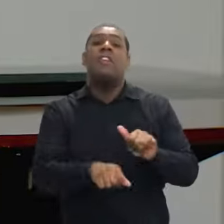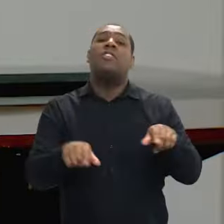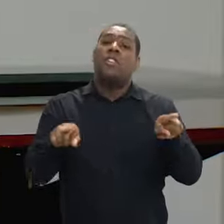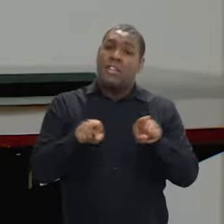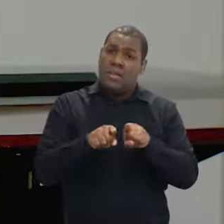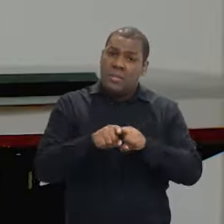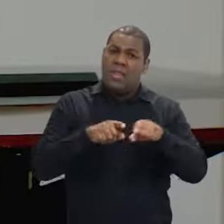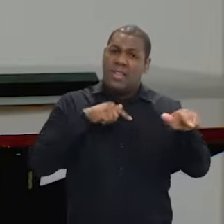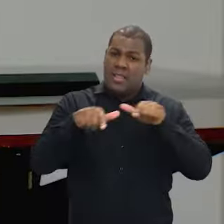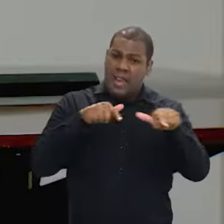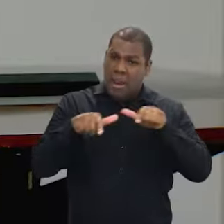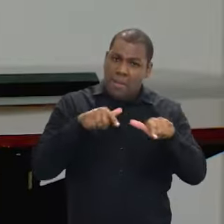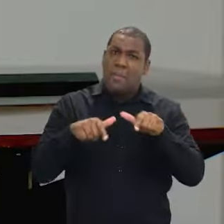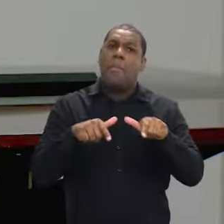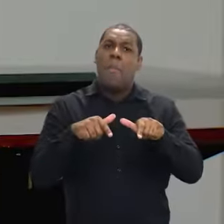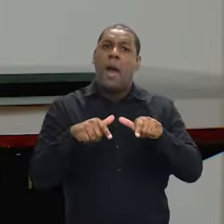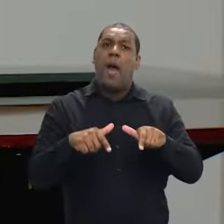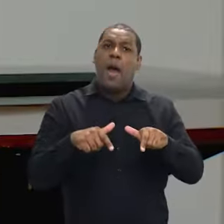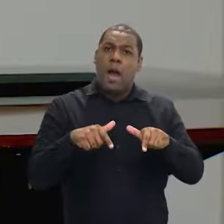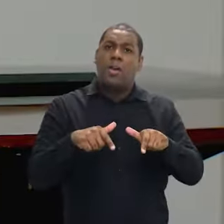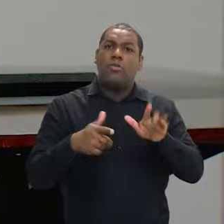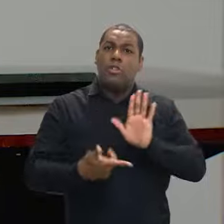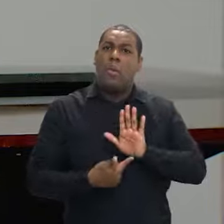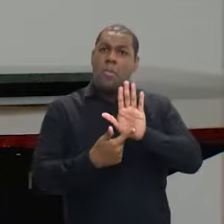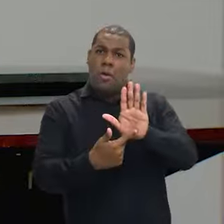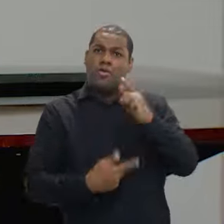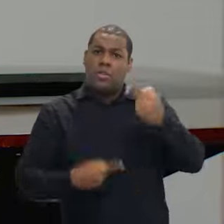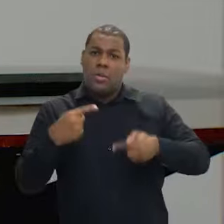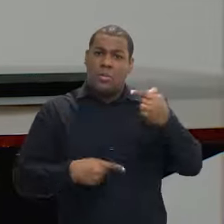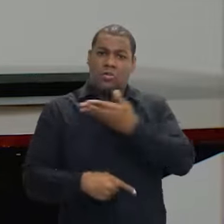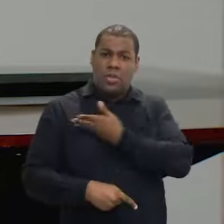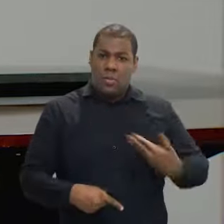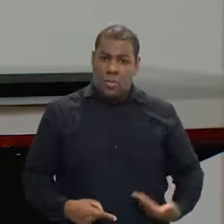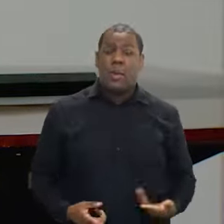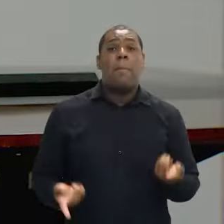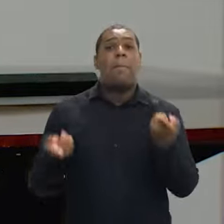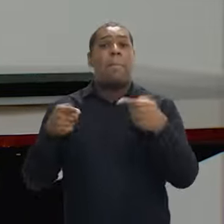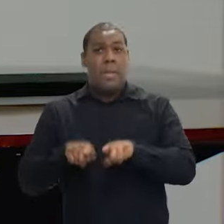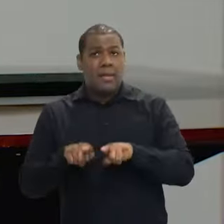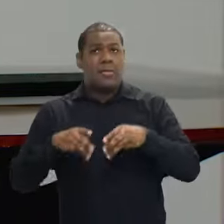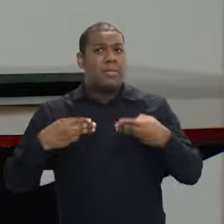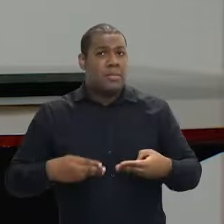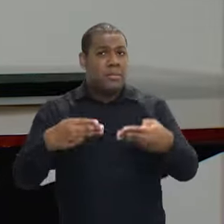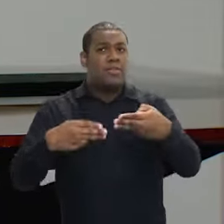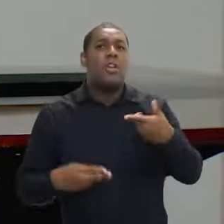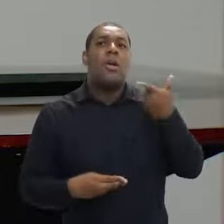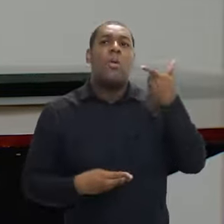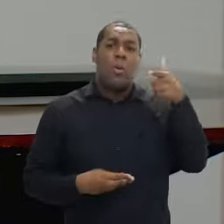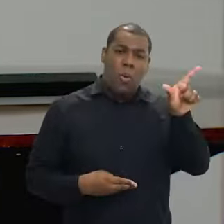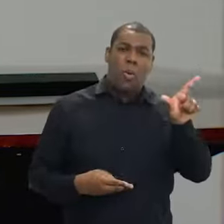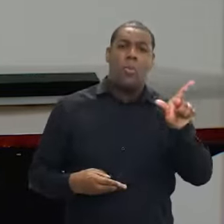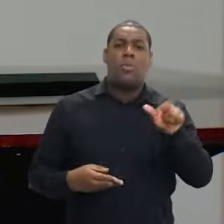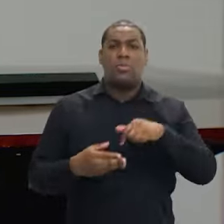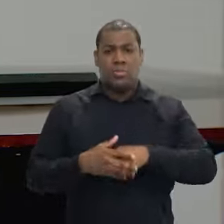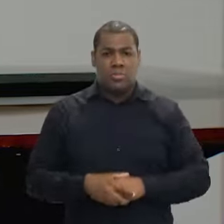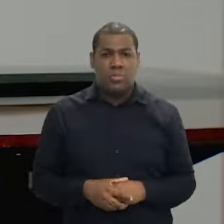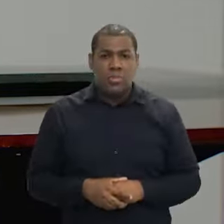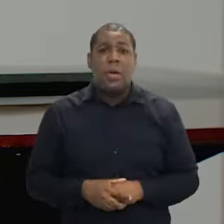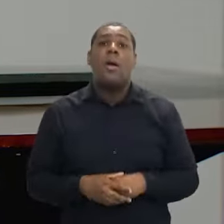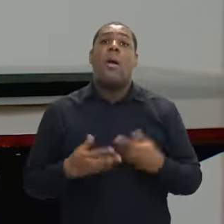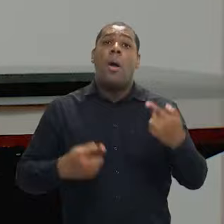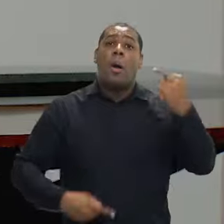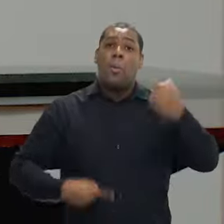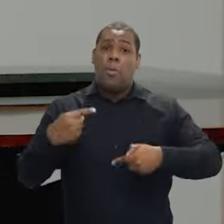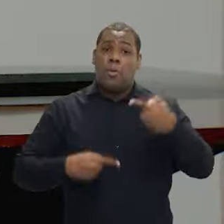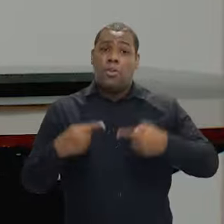executa, que leva as políticas públicas, muitas vezes junto com outros ministérios. mas essas políticas são